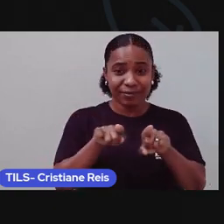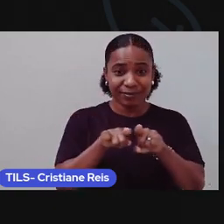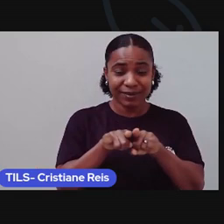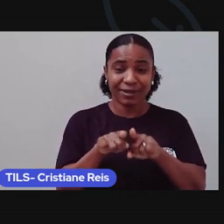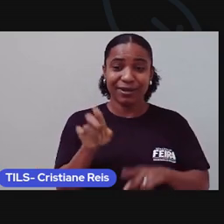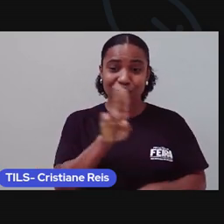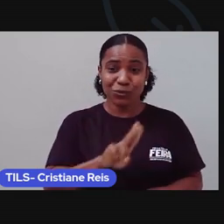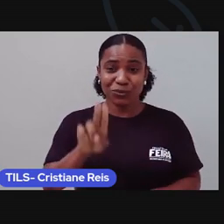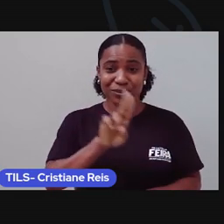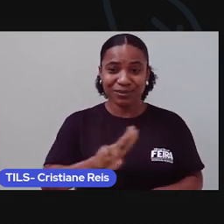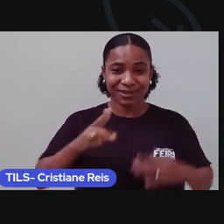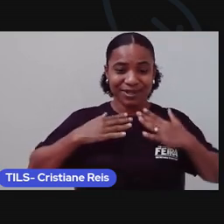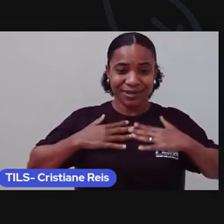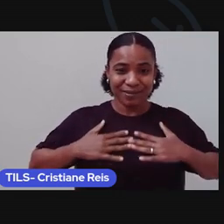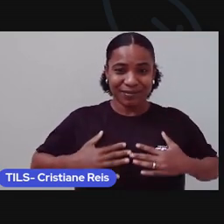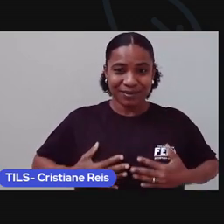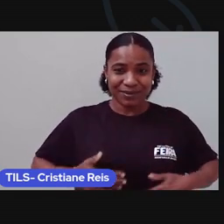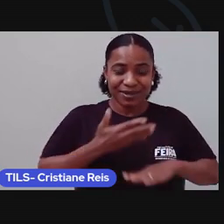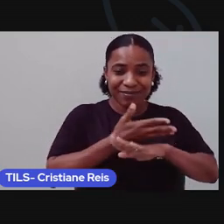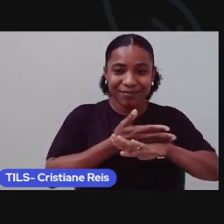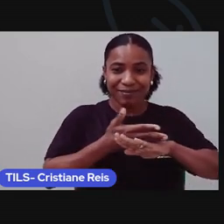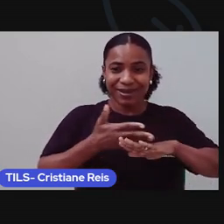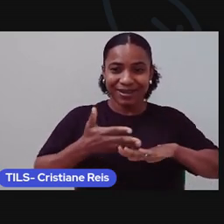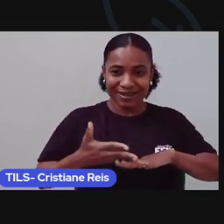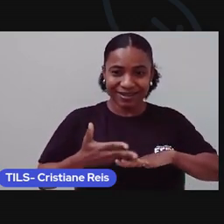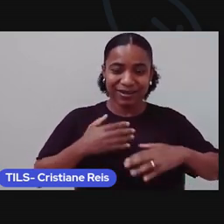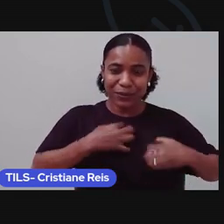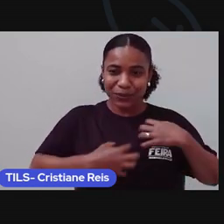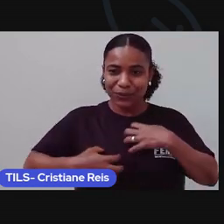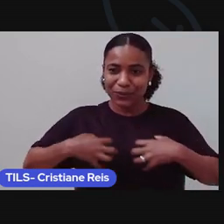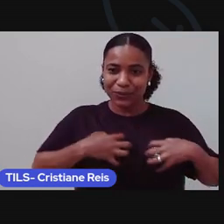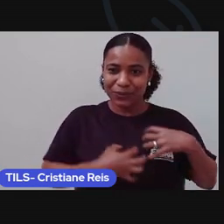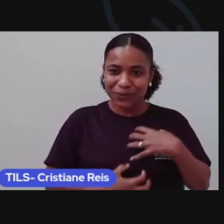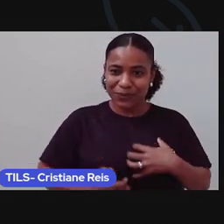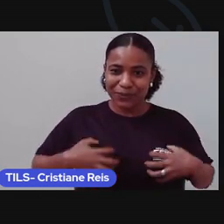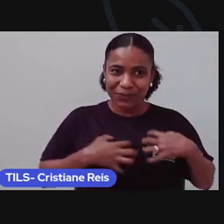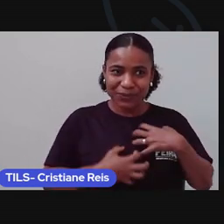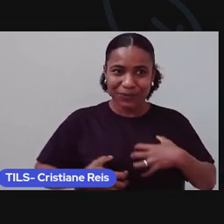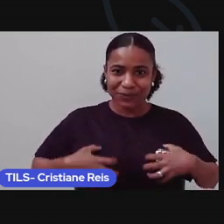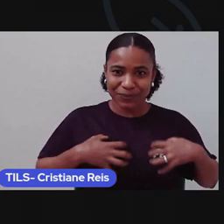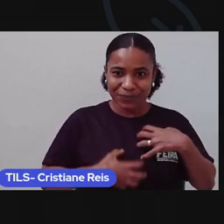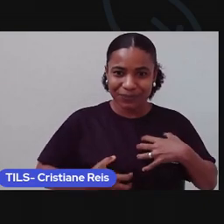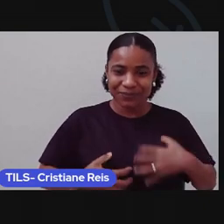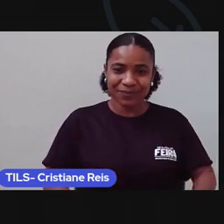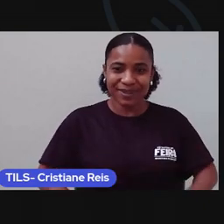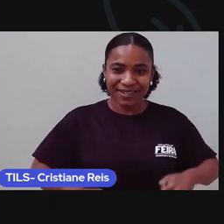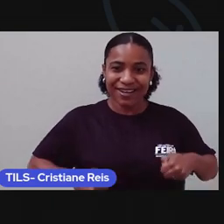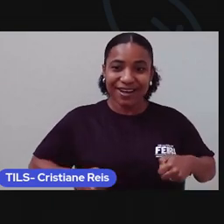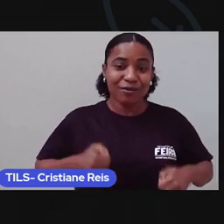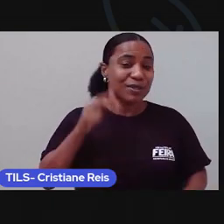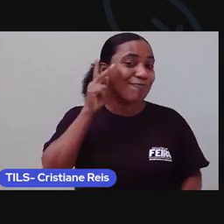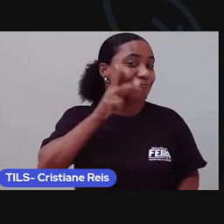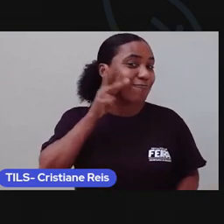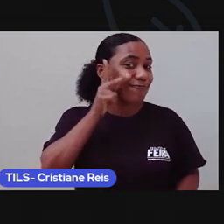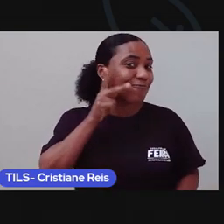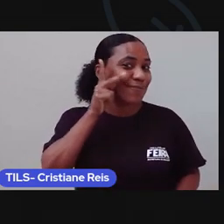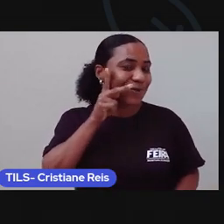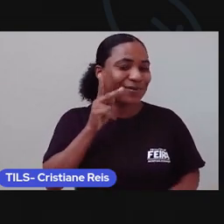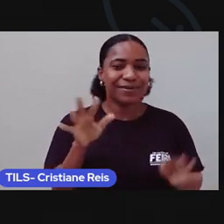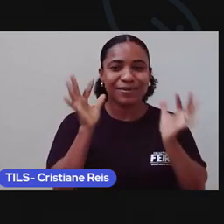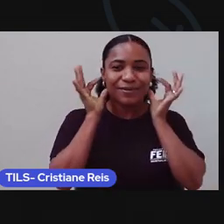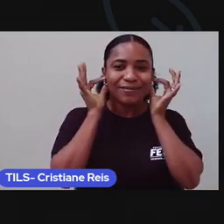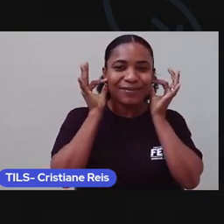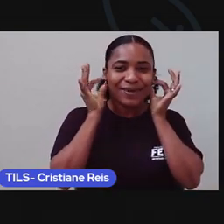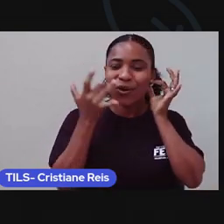uma blusa branca com estampas na frente, calças vinho e brincos